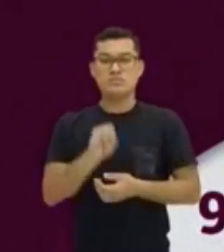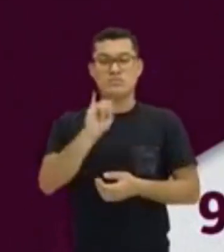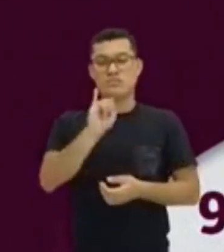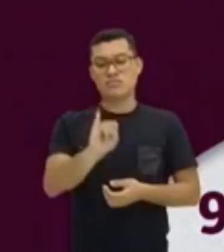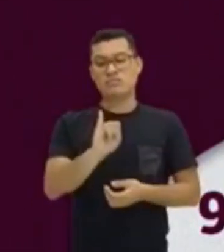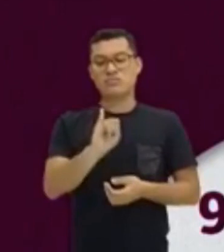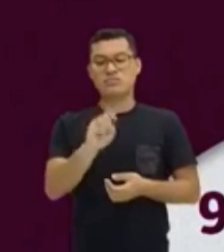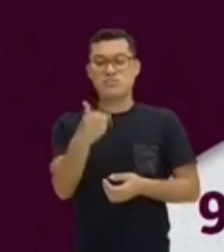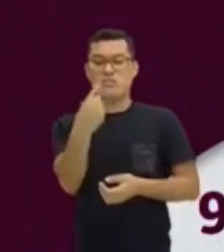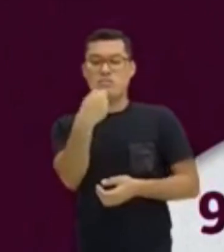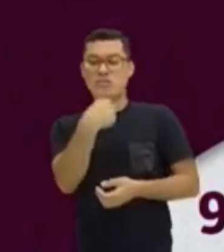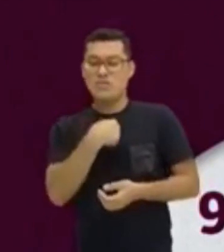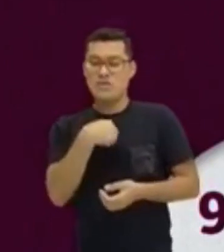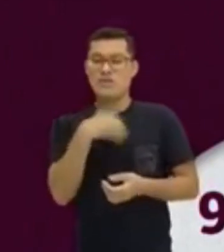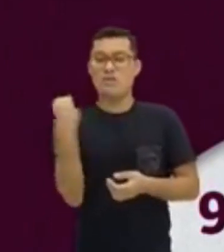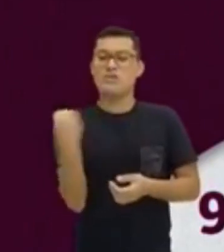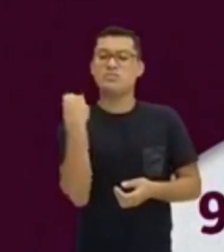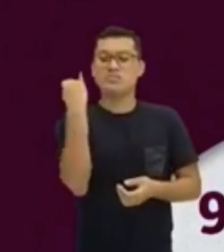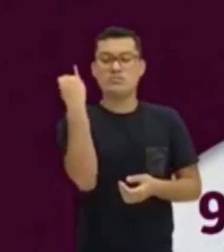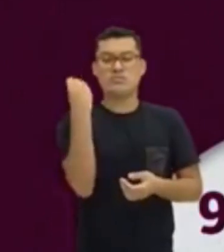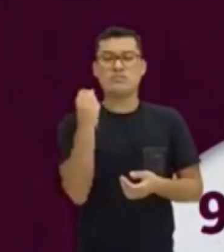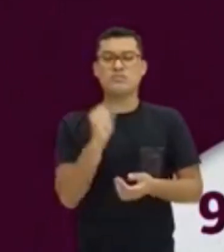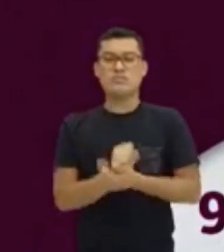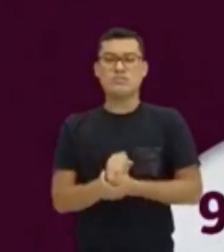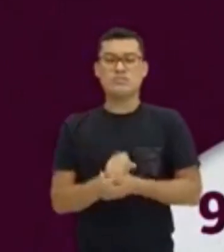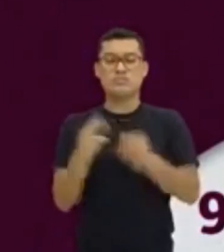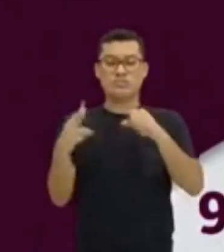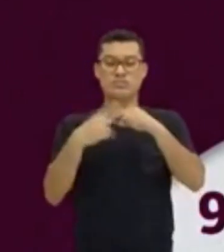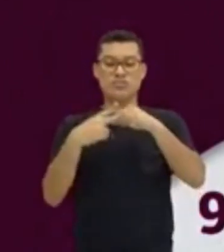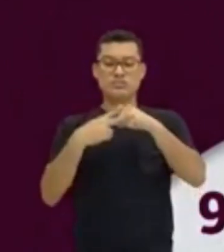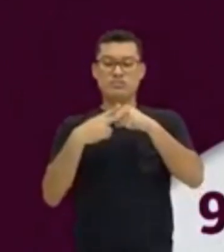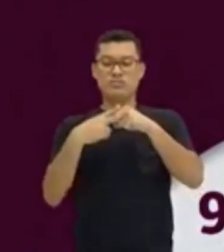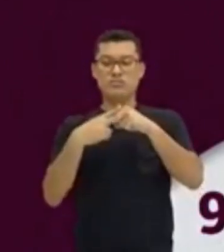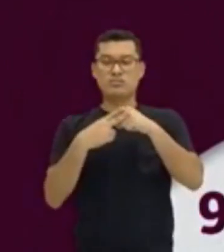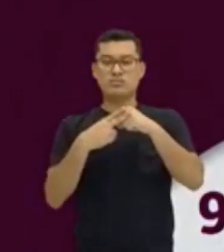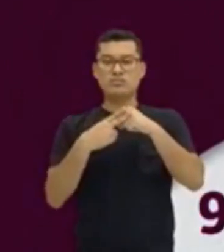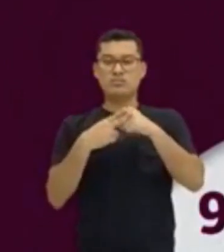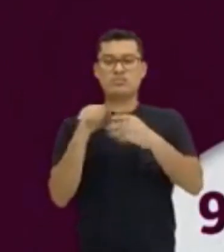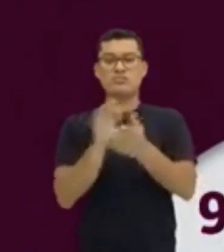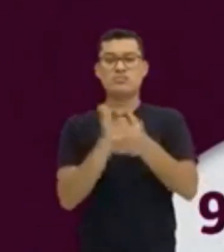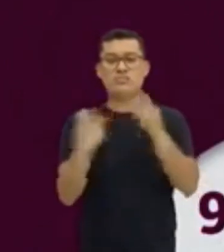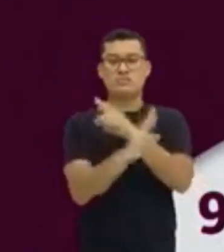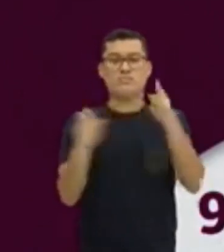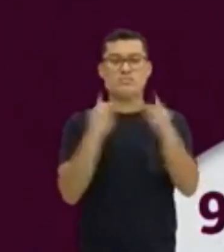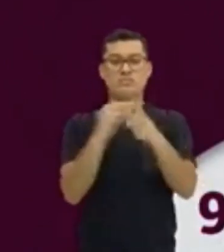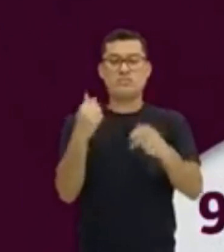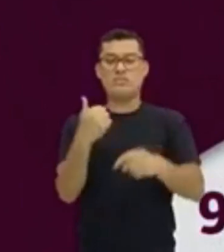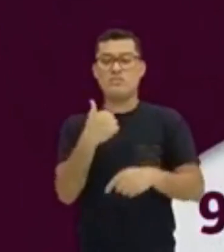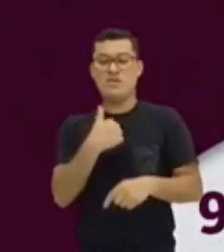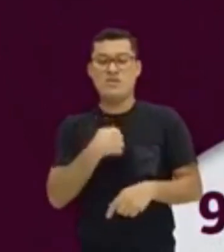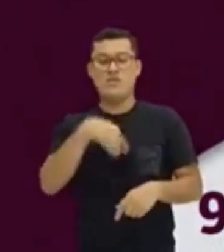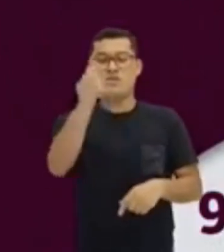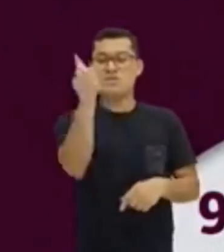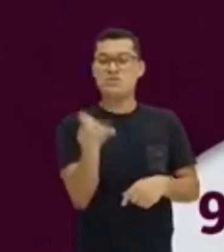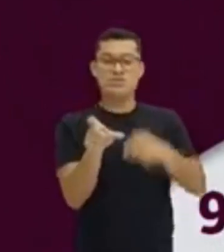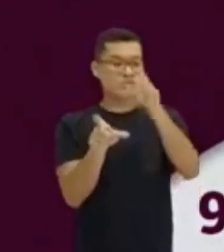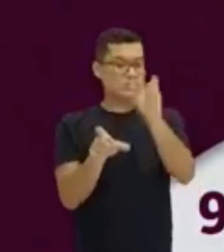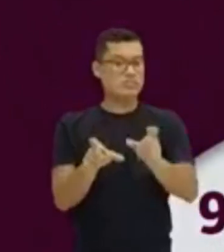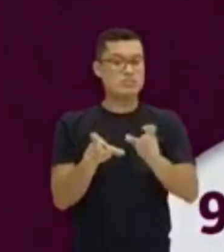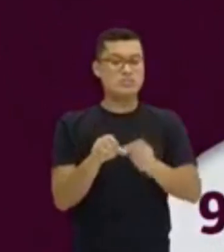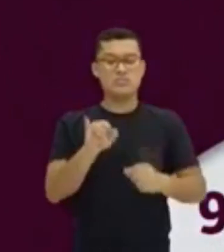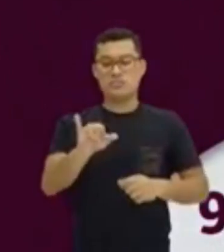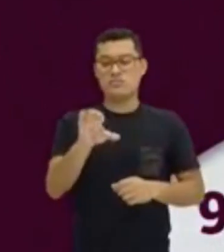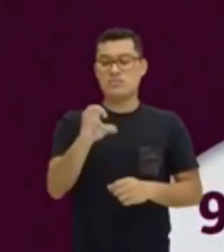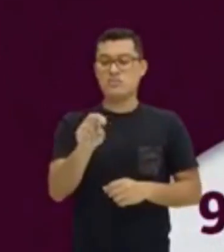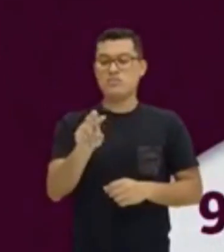o eu. Isso que é importante. No verbo, ele corresponde ao I am. Eu sou. O you, ele vai